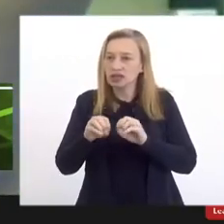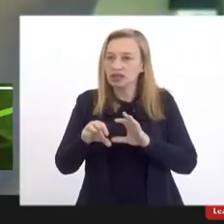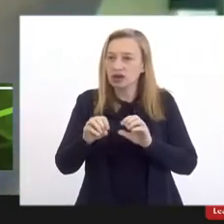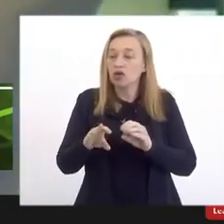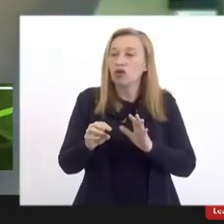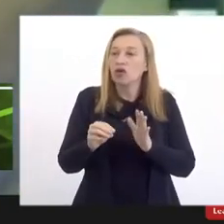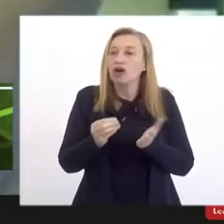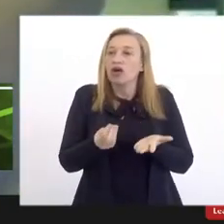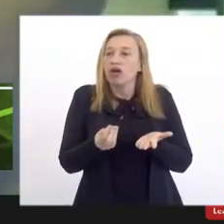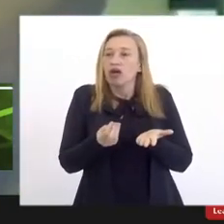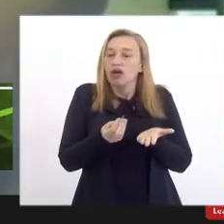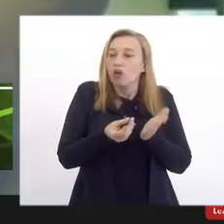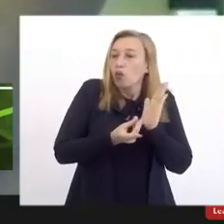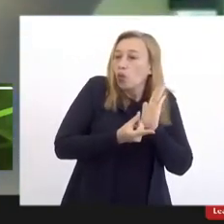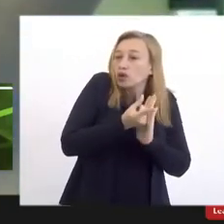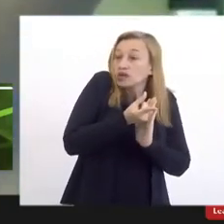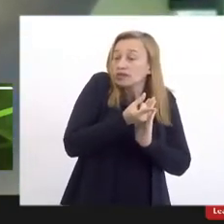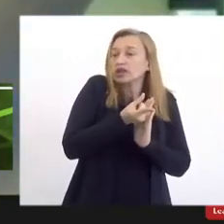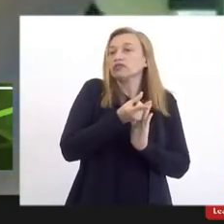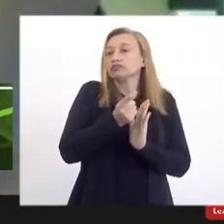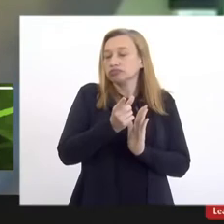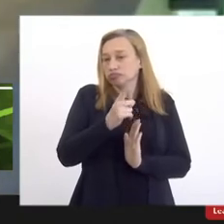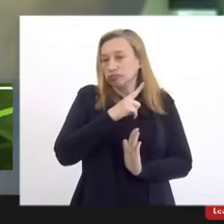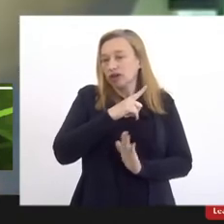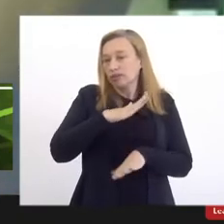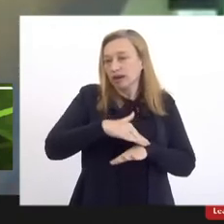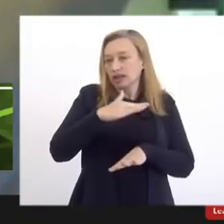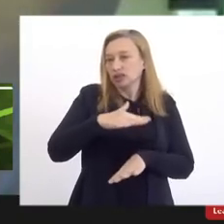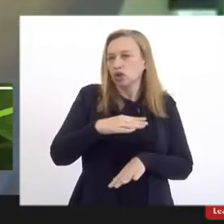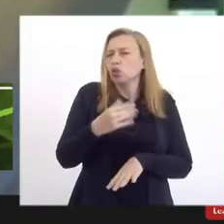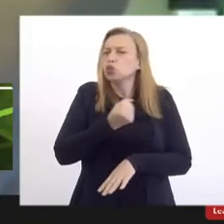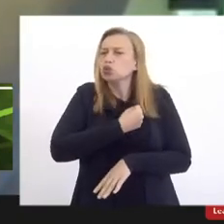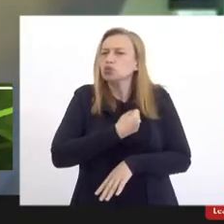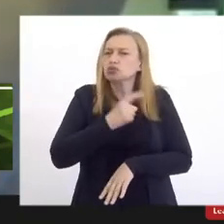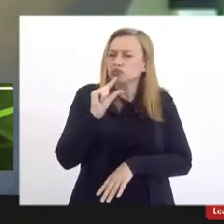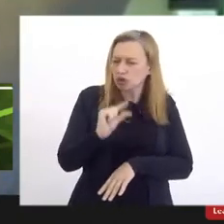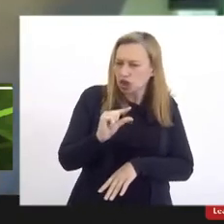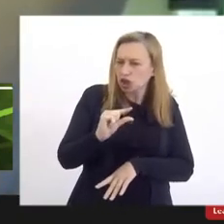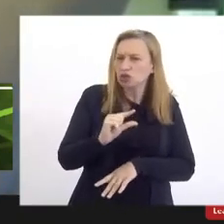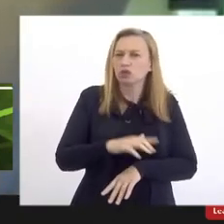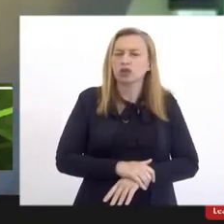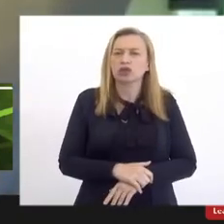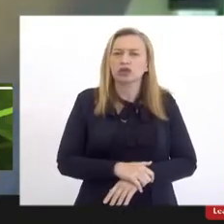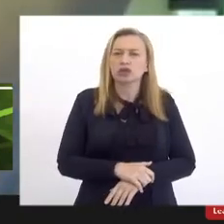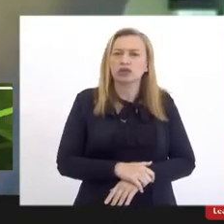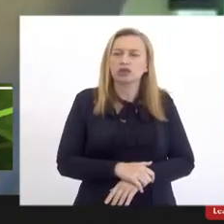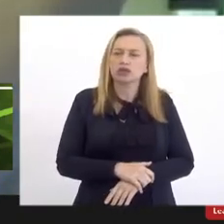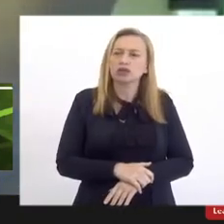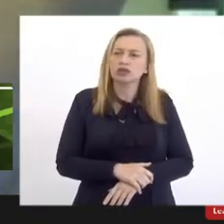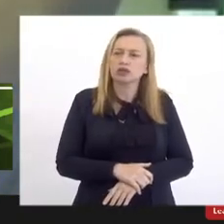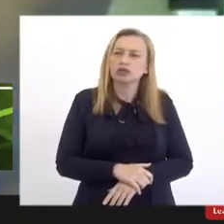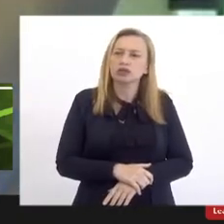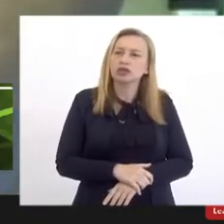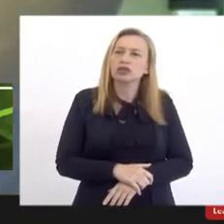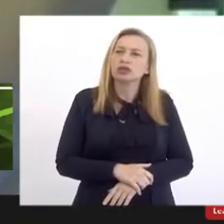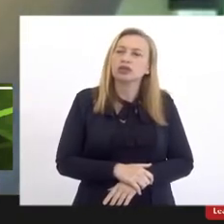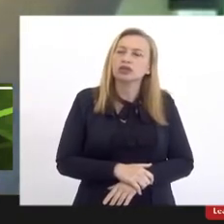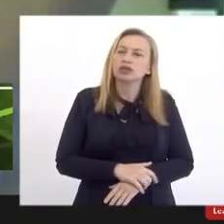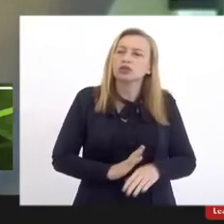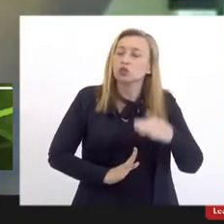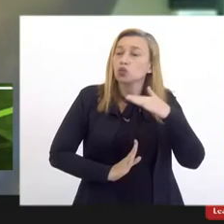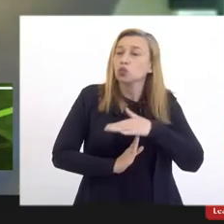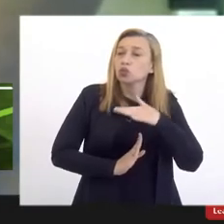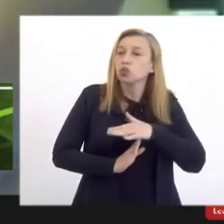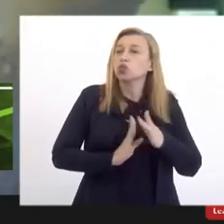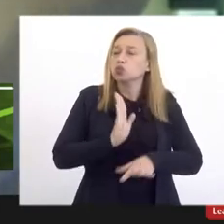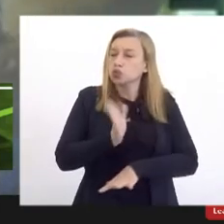ponto tal do número pequeno do extraquadro que nós estamos no limite, nós não